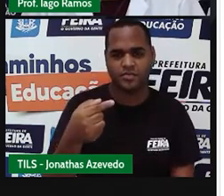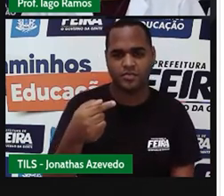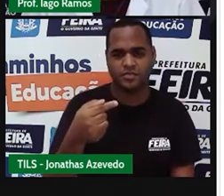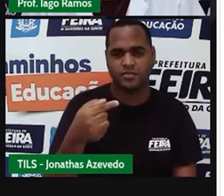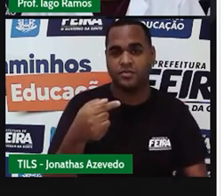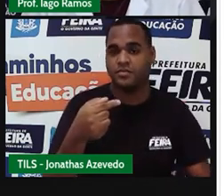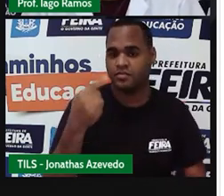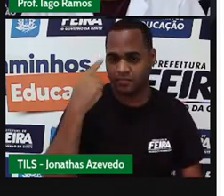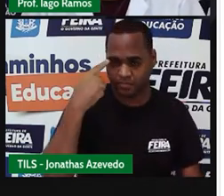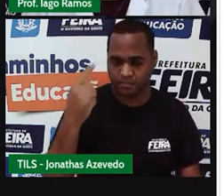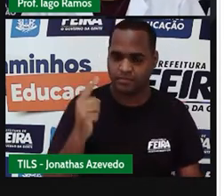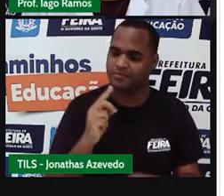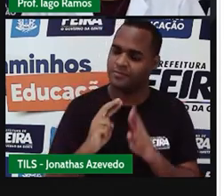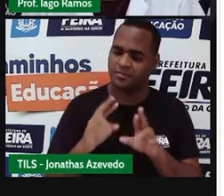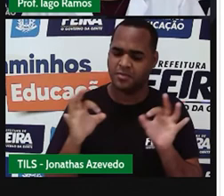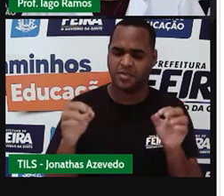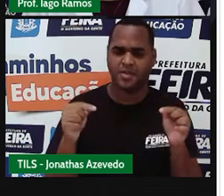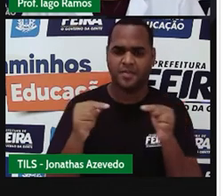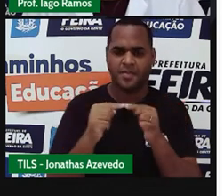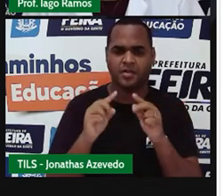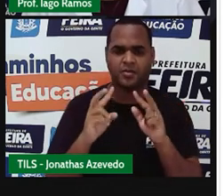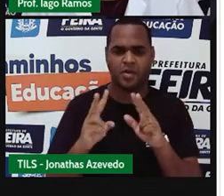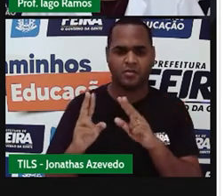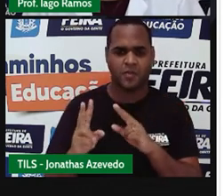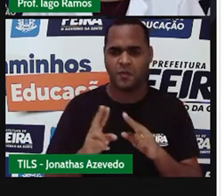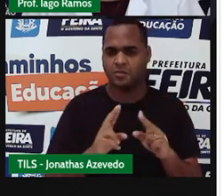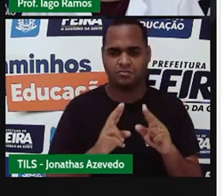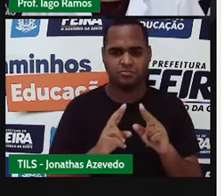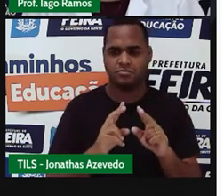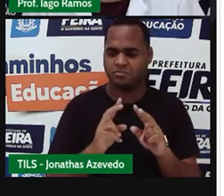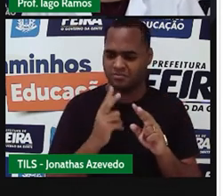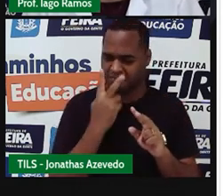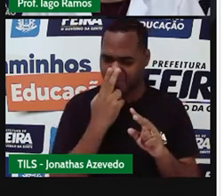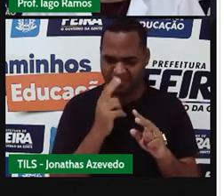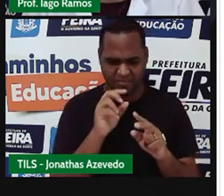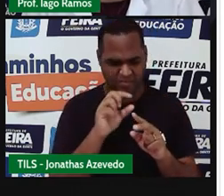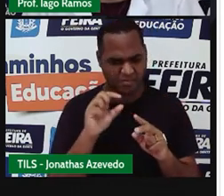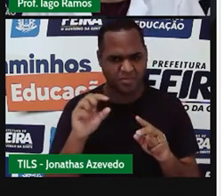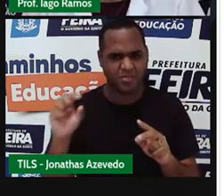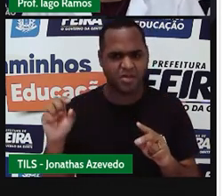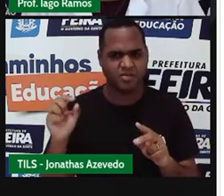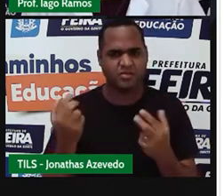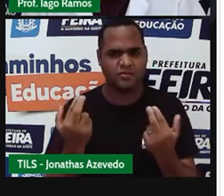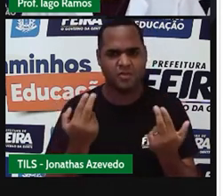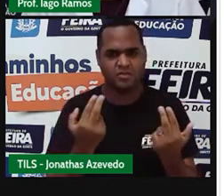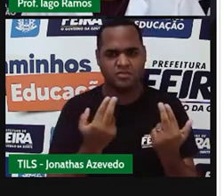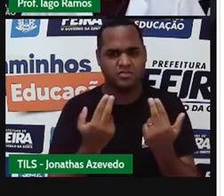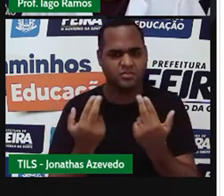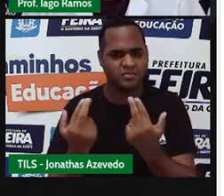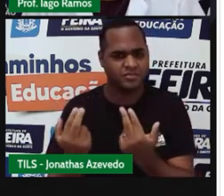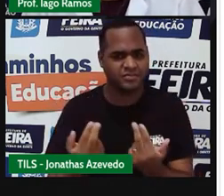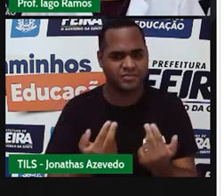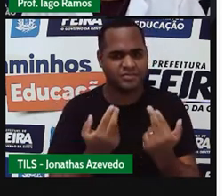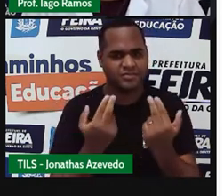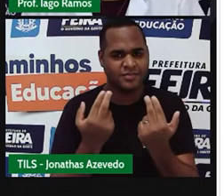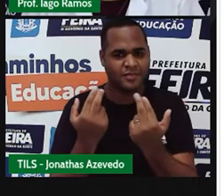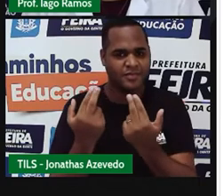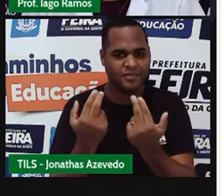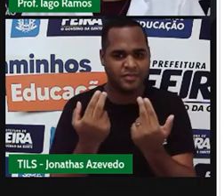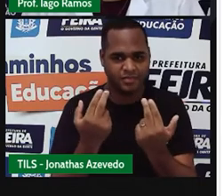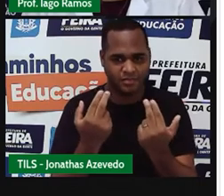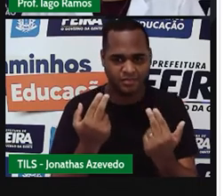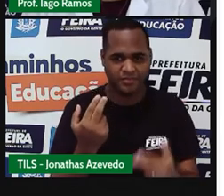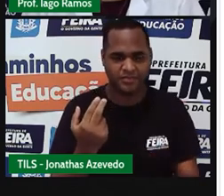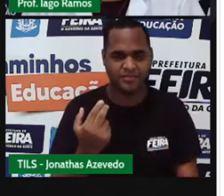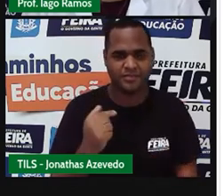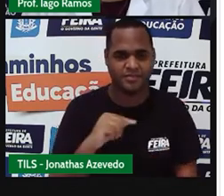têm os mesmos algarismos. Os mesmos. Olha só. Aqui na do 5, o resultado